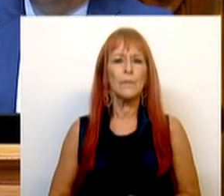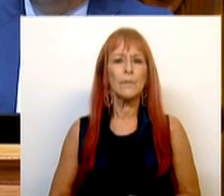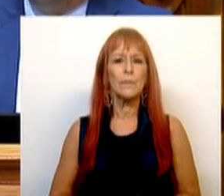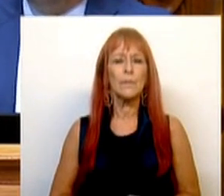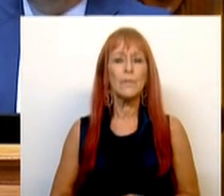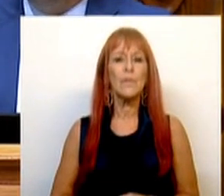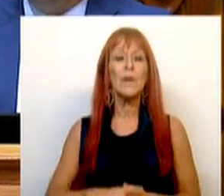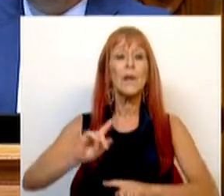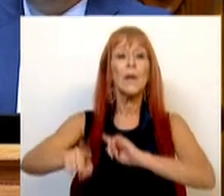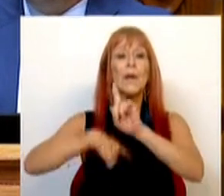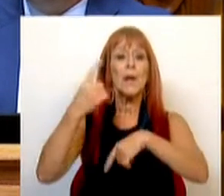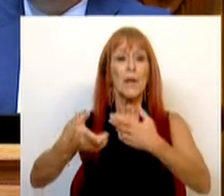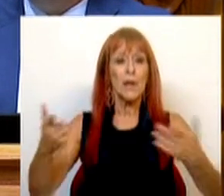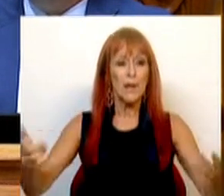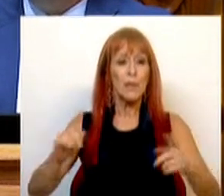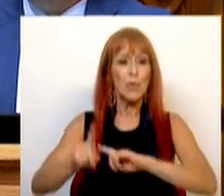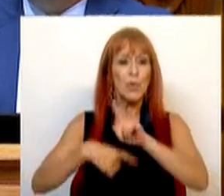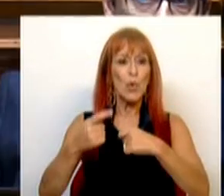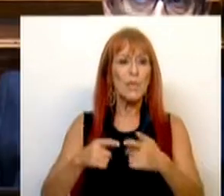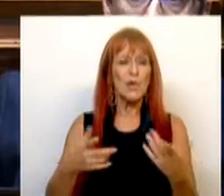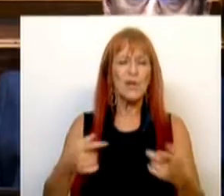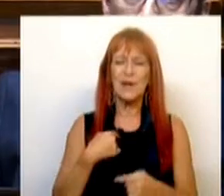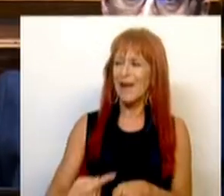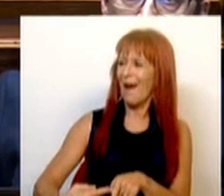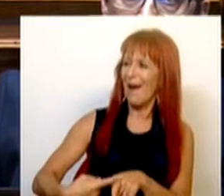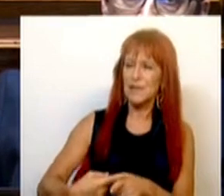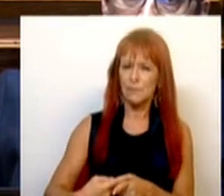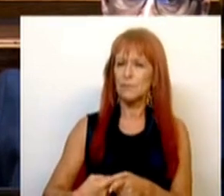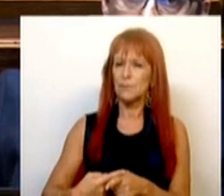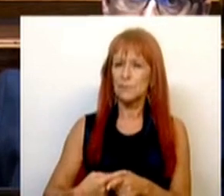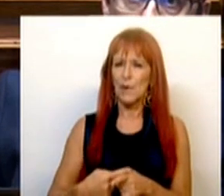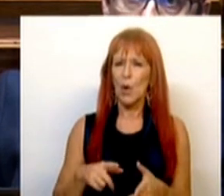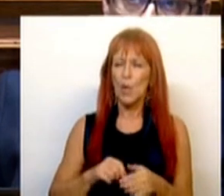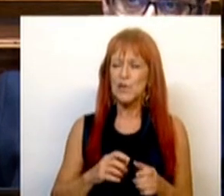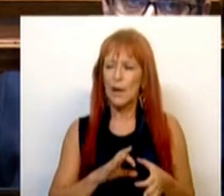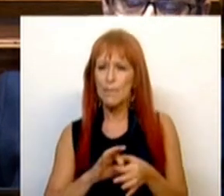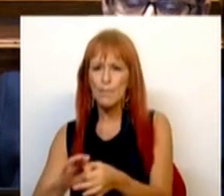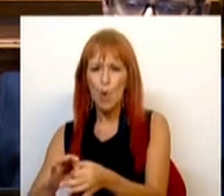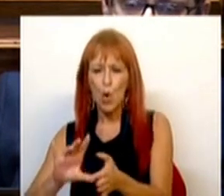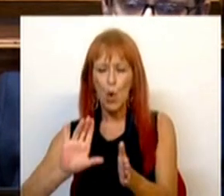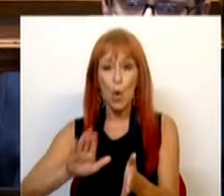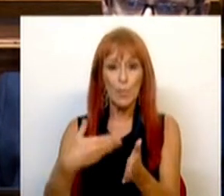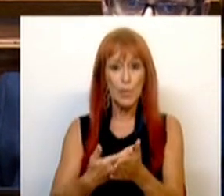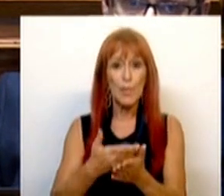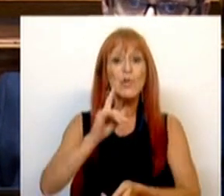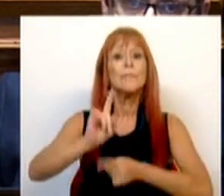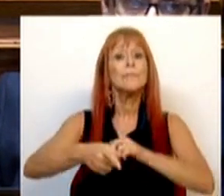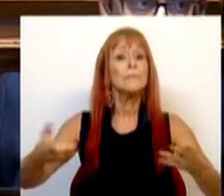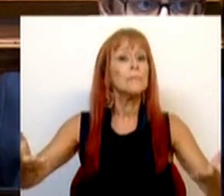E depois não deixa de ser interessante este arrastamento desta proposta quando precisamente